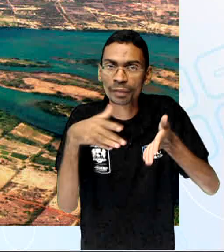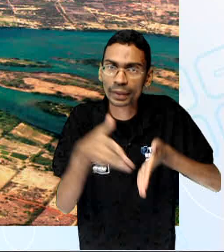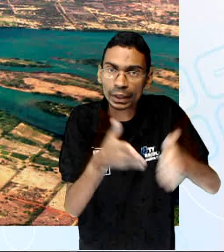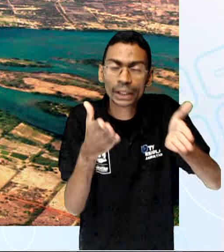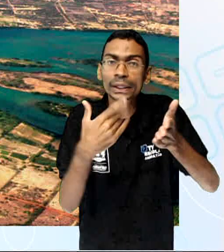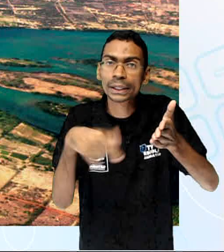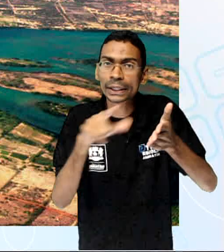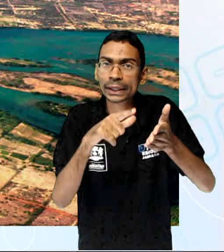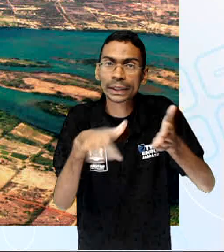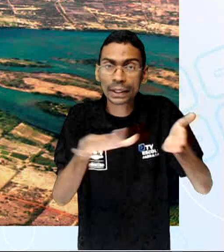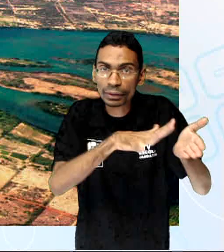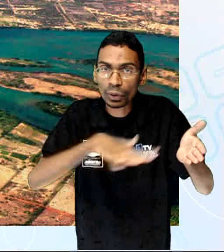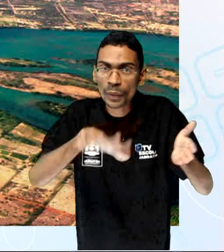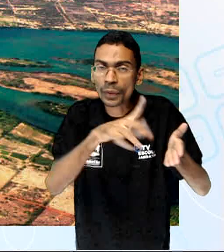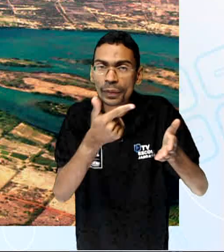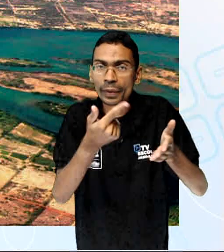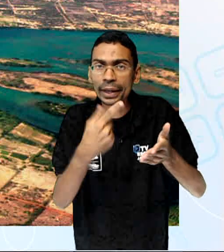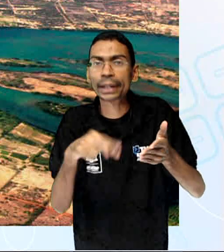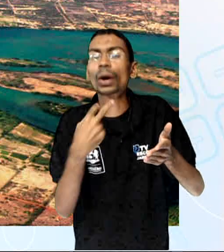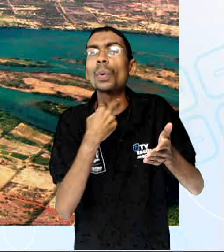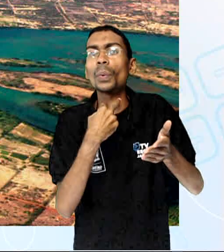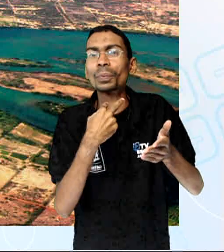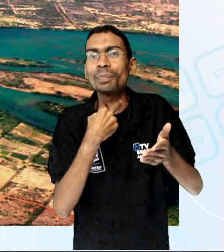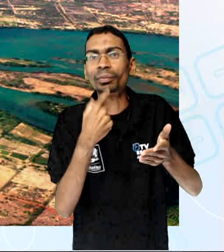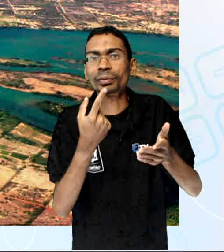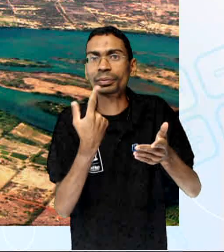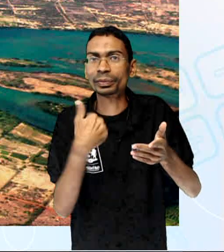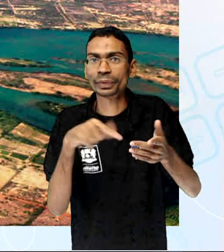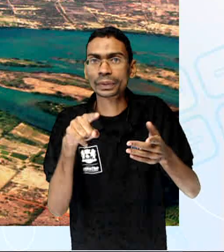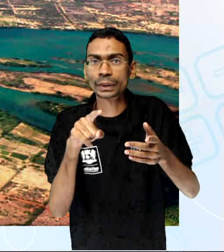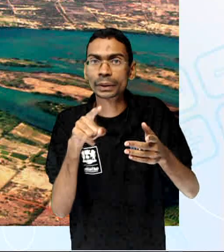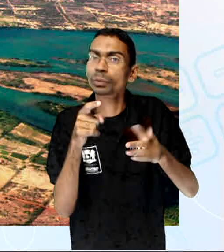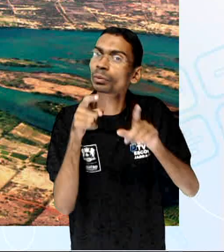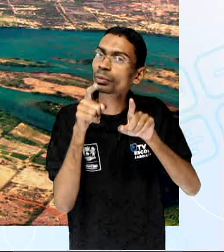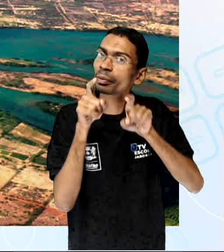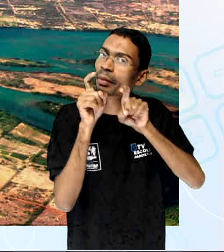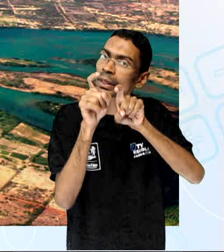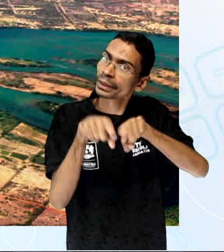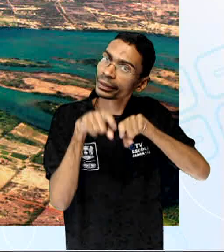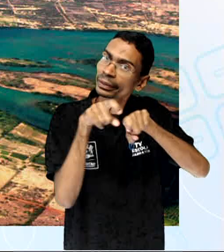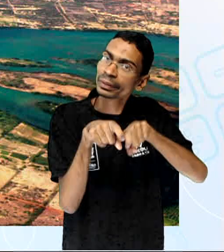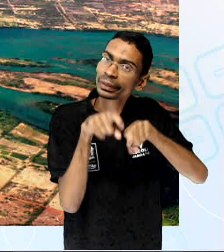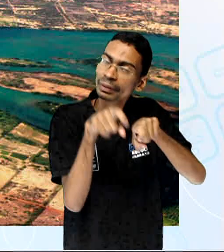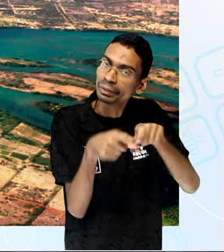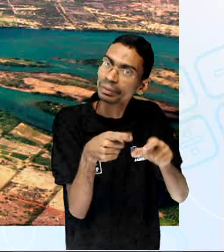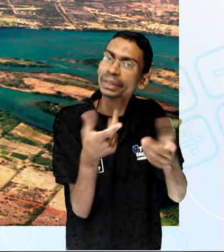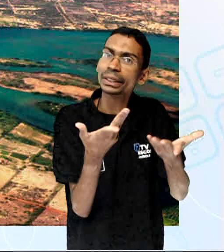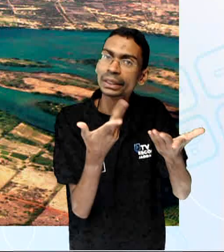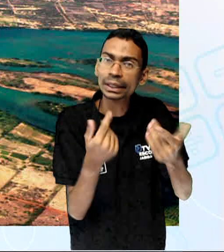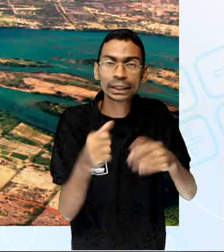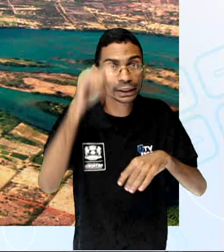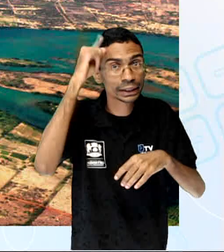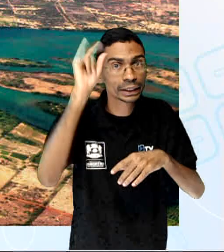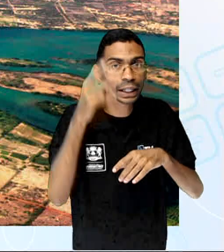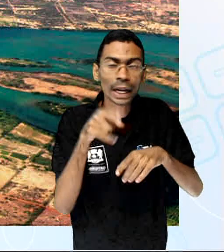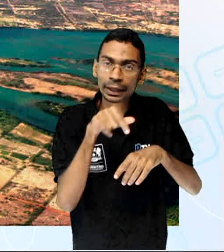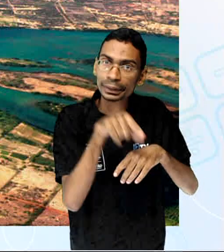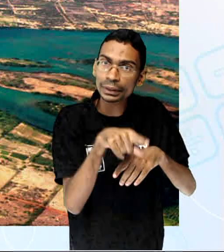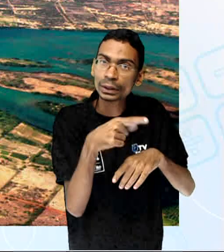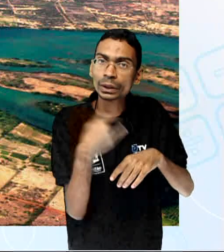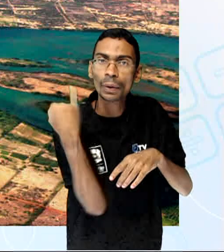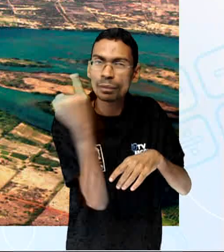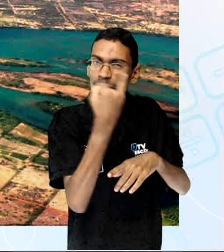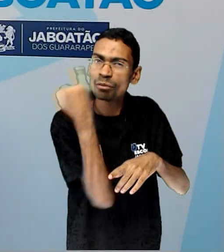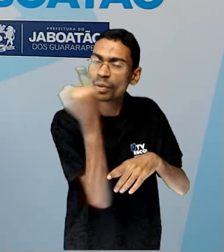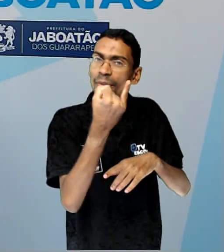ocupada por muitas fazendas de gado. Esse lugar aqui foi muito importante para